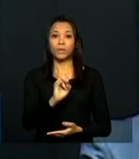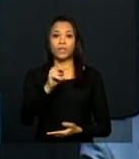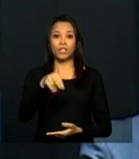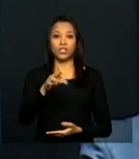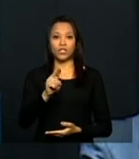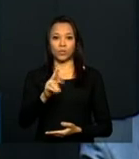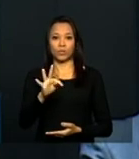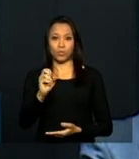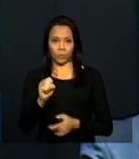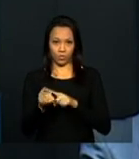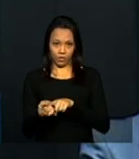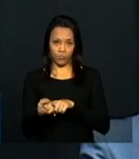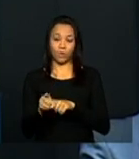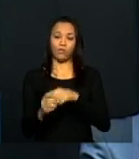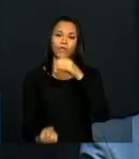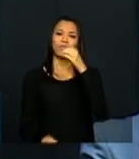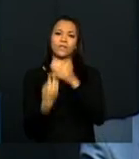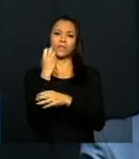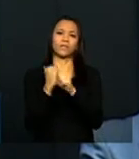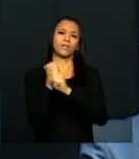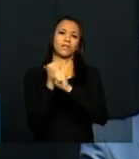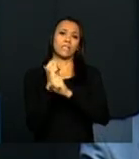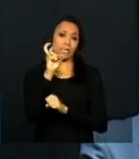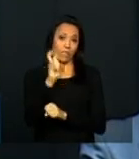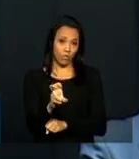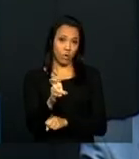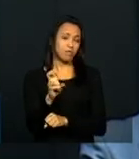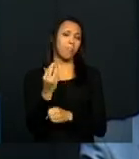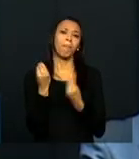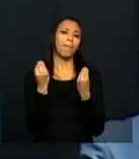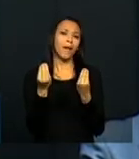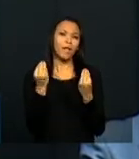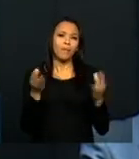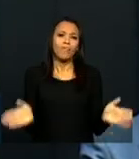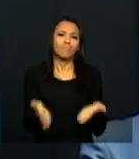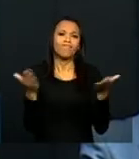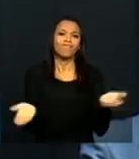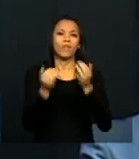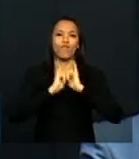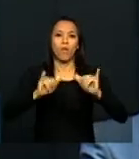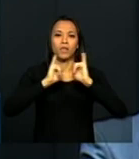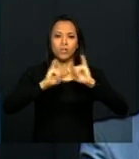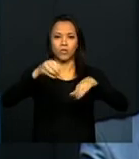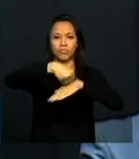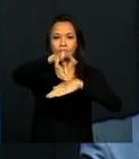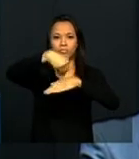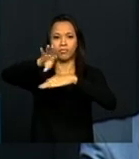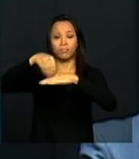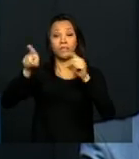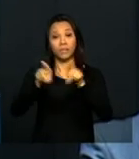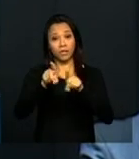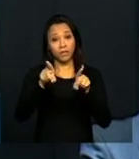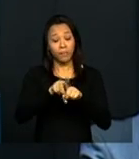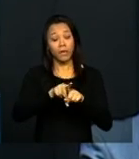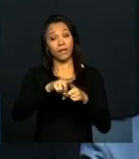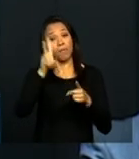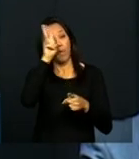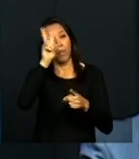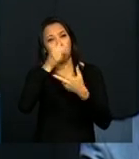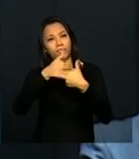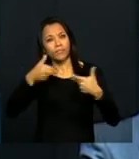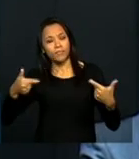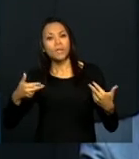pouco mais de cinco anos, com a missão de contribuir para a reflexão e produção de informação que garantam o direito à vida e o direito à justiça.